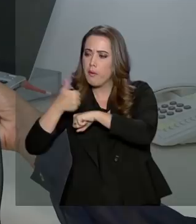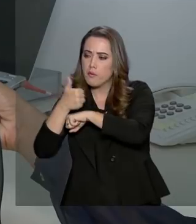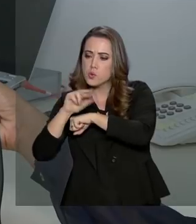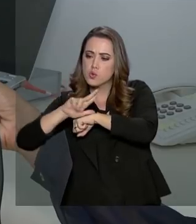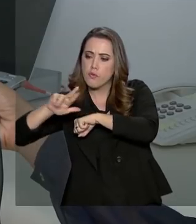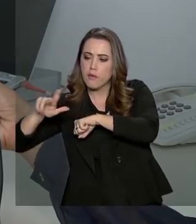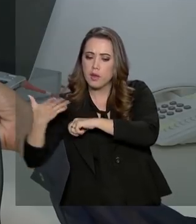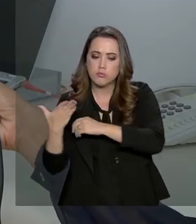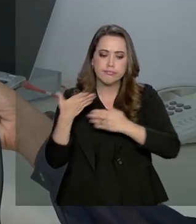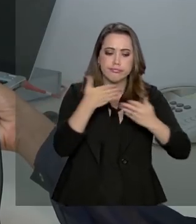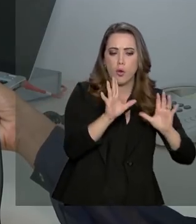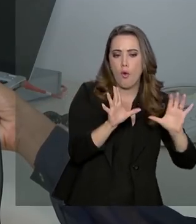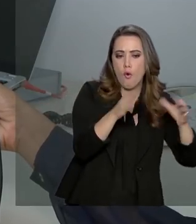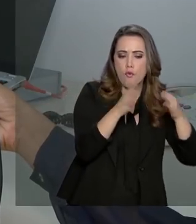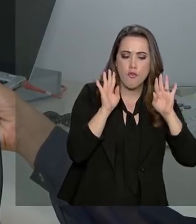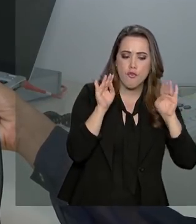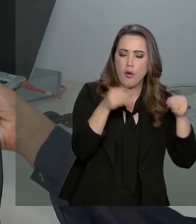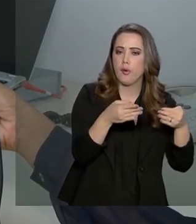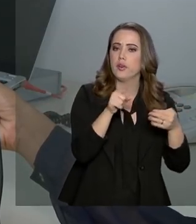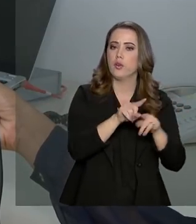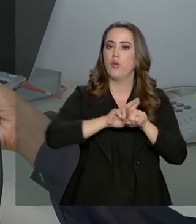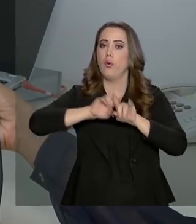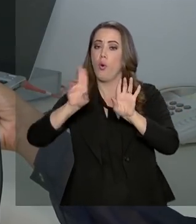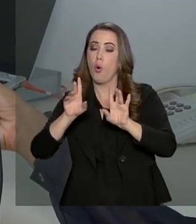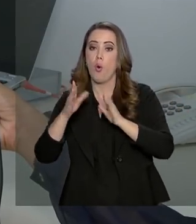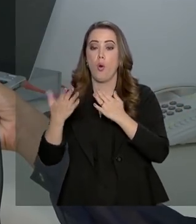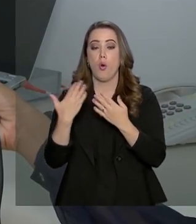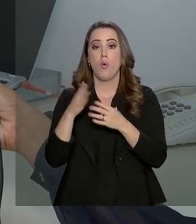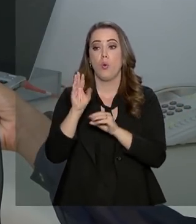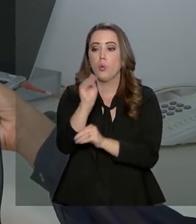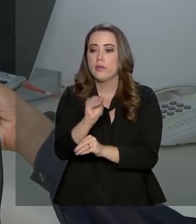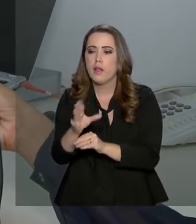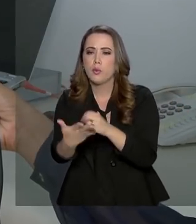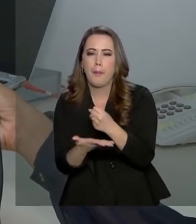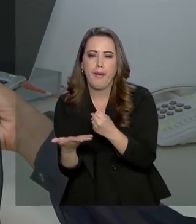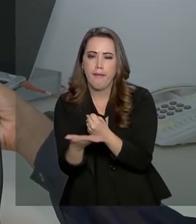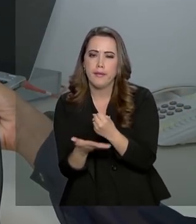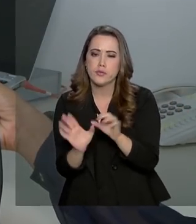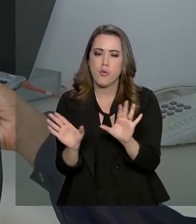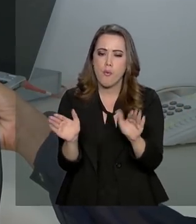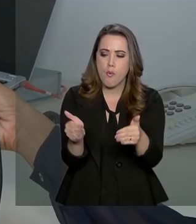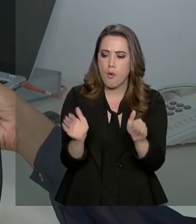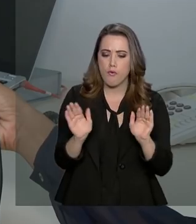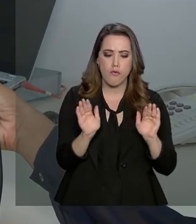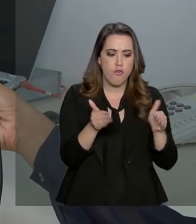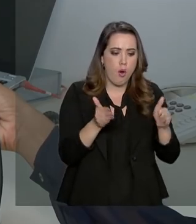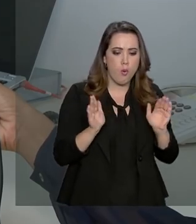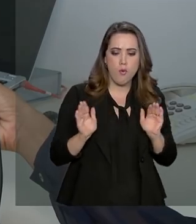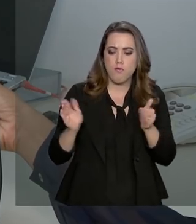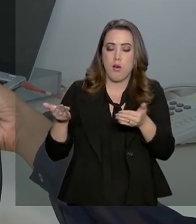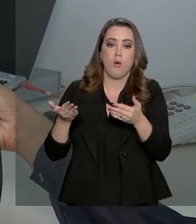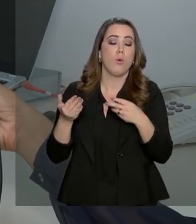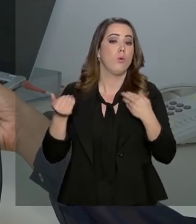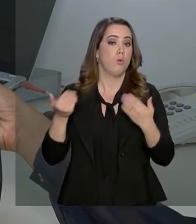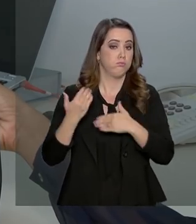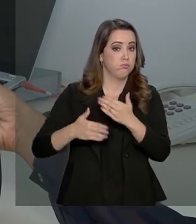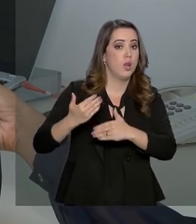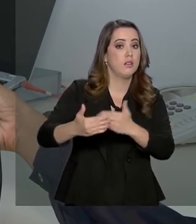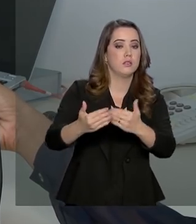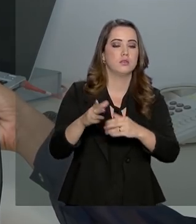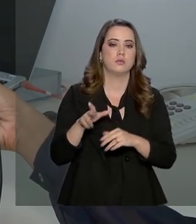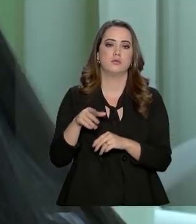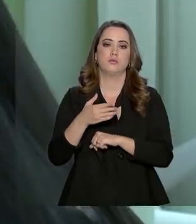na área de saúde mental. Ou então, multiprofissional na atenção básica. Então, é uma continuidade da formação na